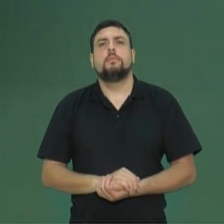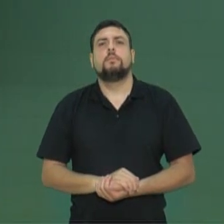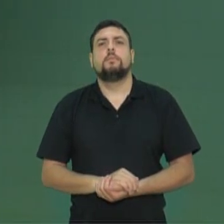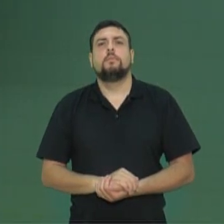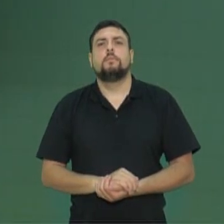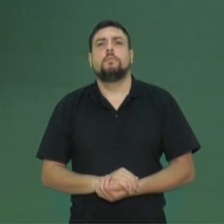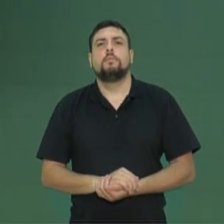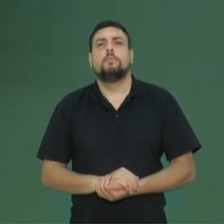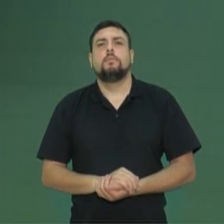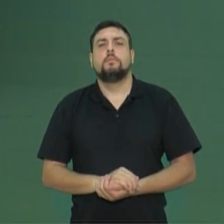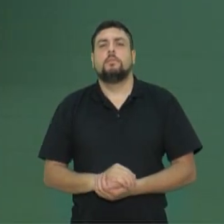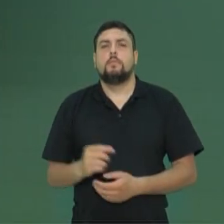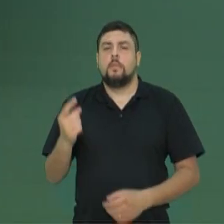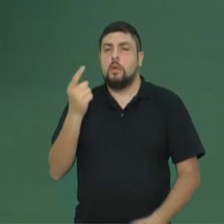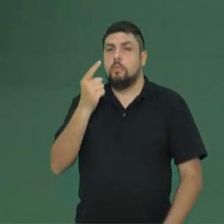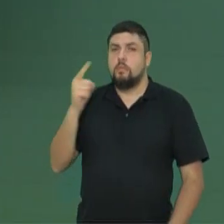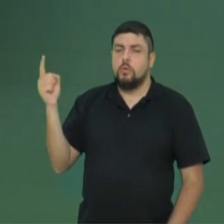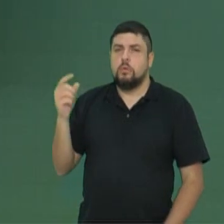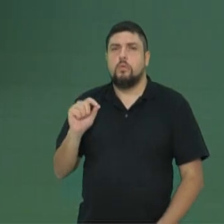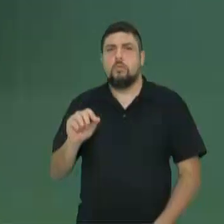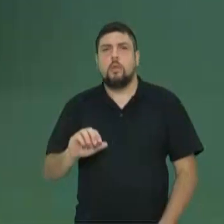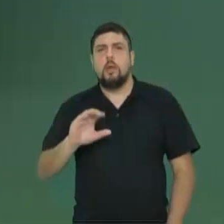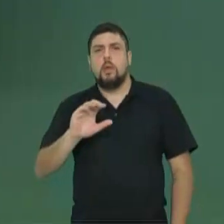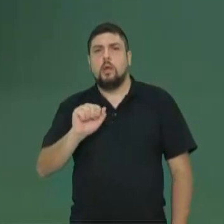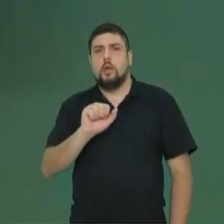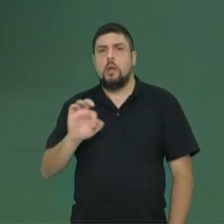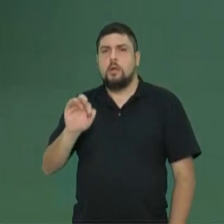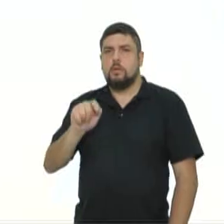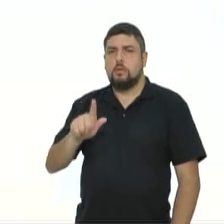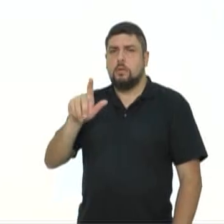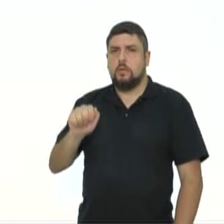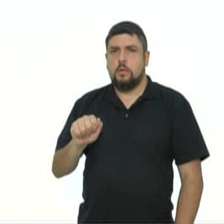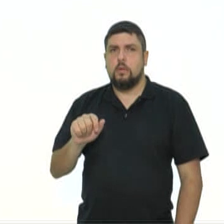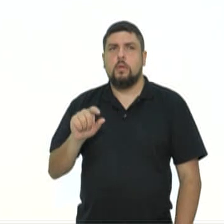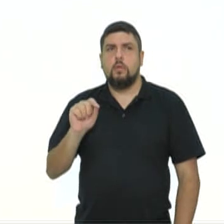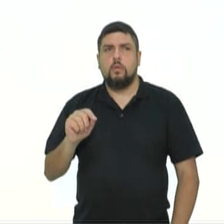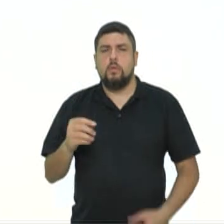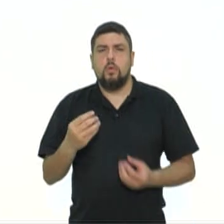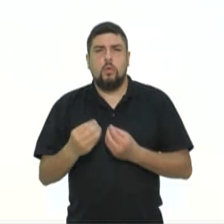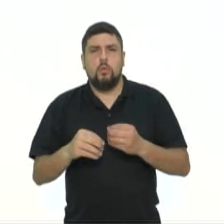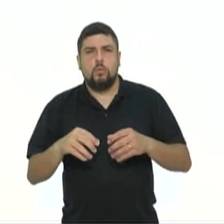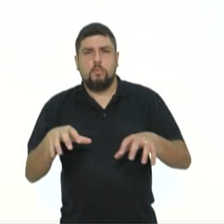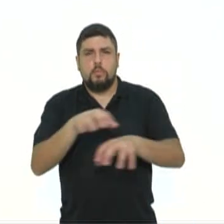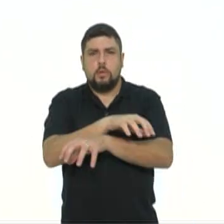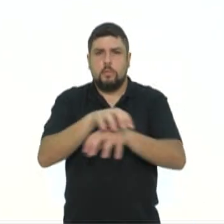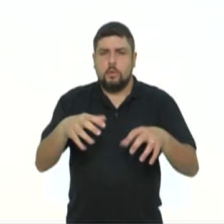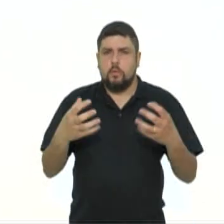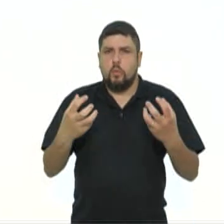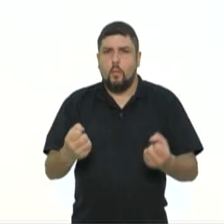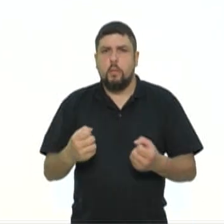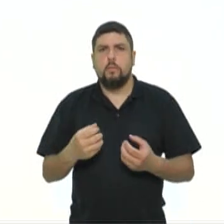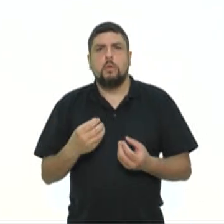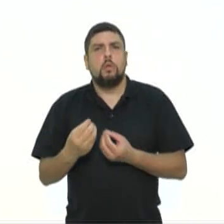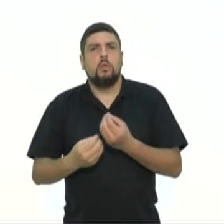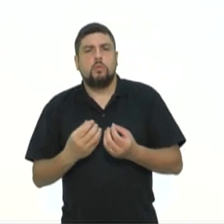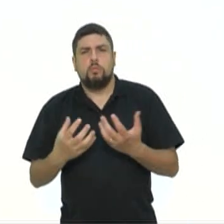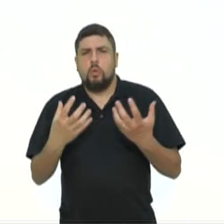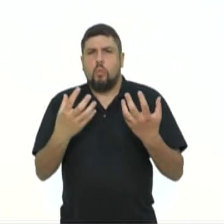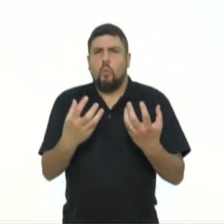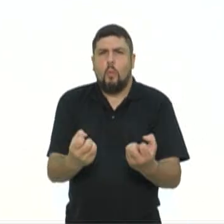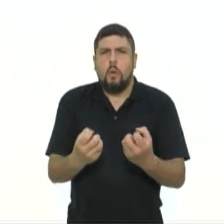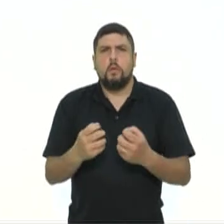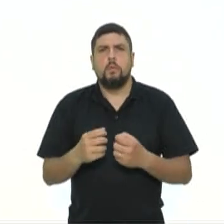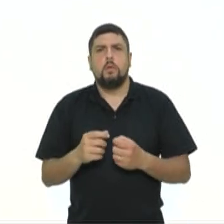E por último, trazendo para vocês o bioma Caatinga, que é assim que é a Caatinga, aquela ideia de um semiárido seco sem nada,